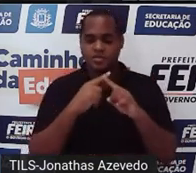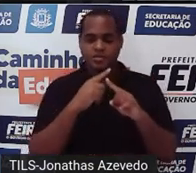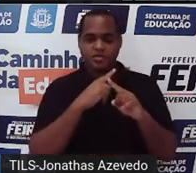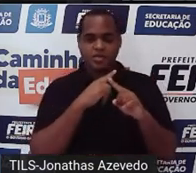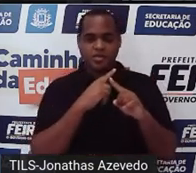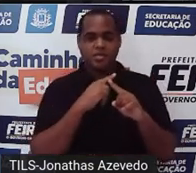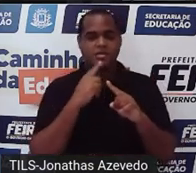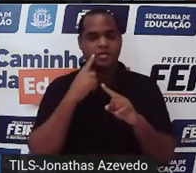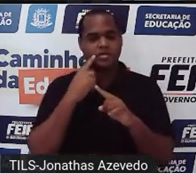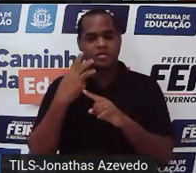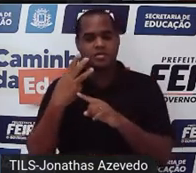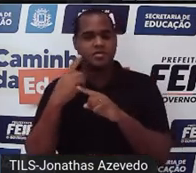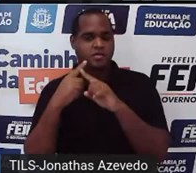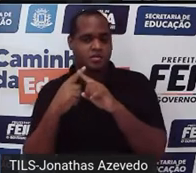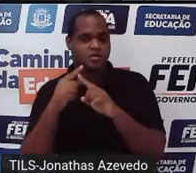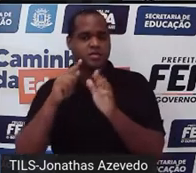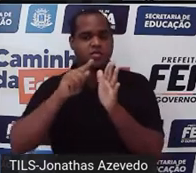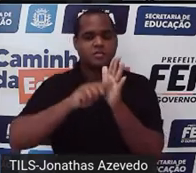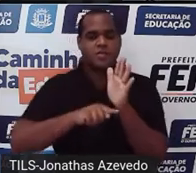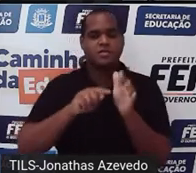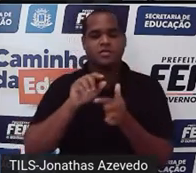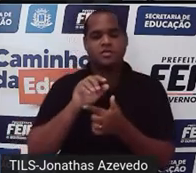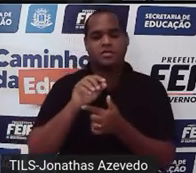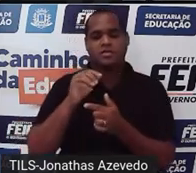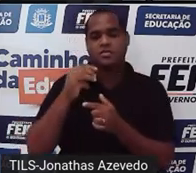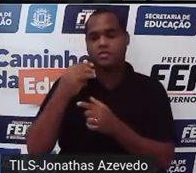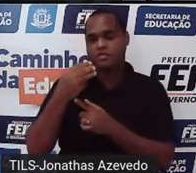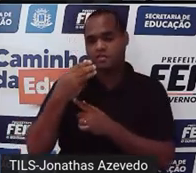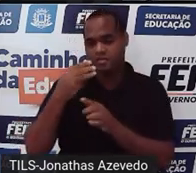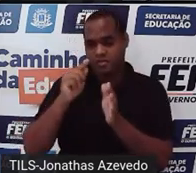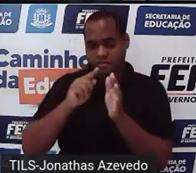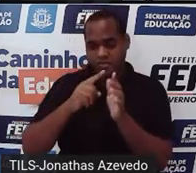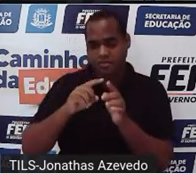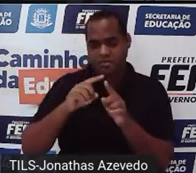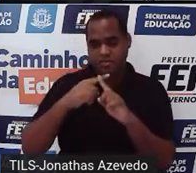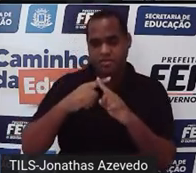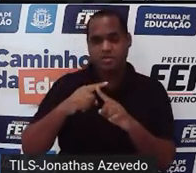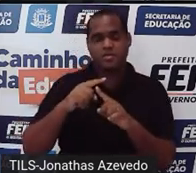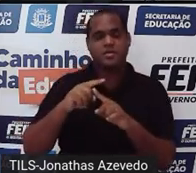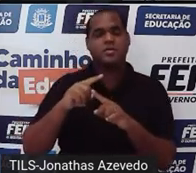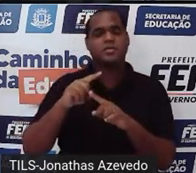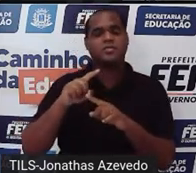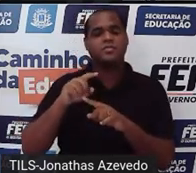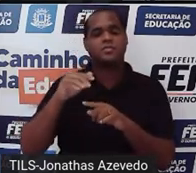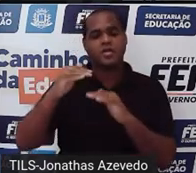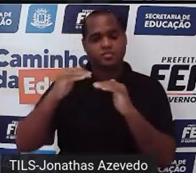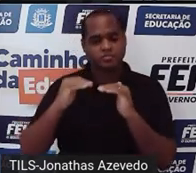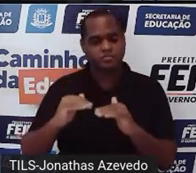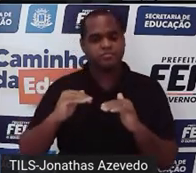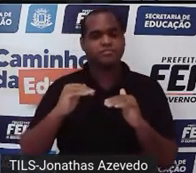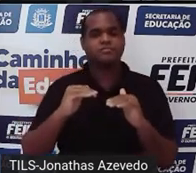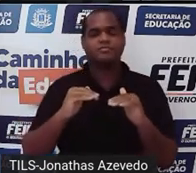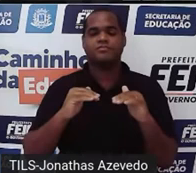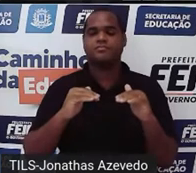em cima, com menos x embaixo, olha só, isso aqui vai dar